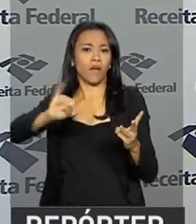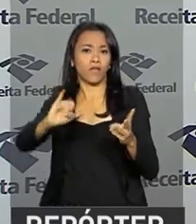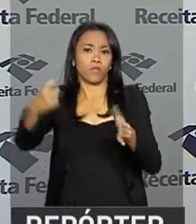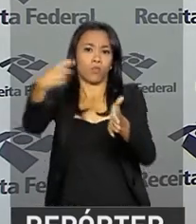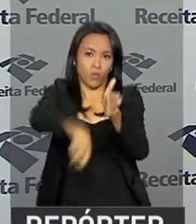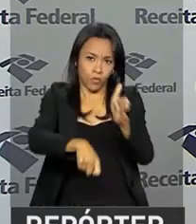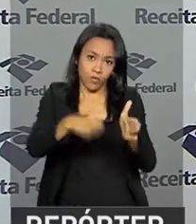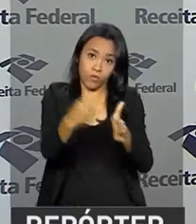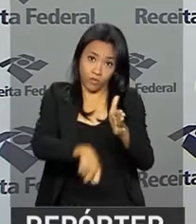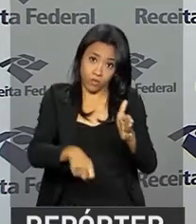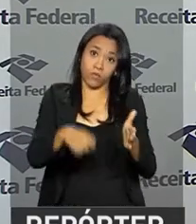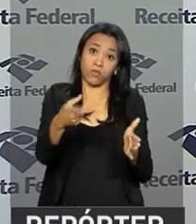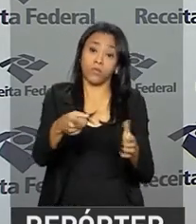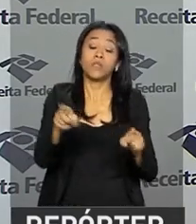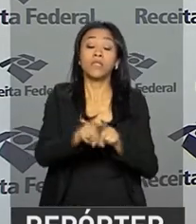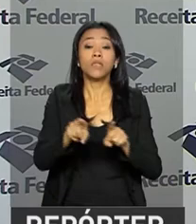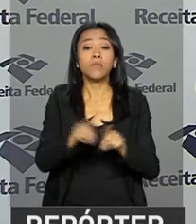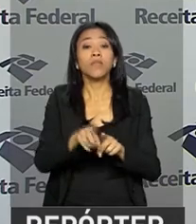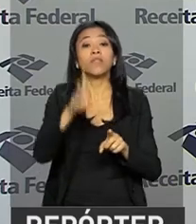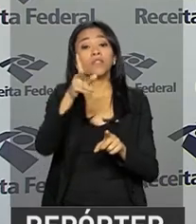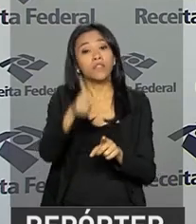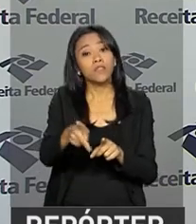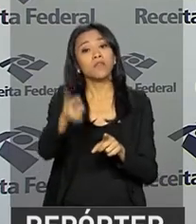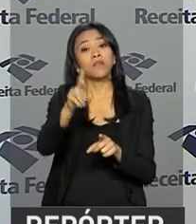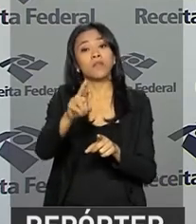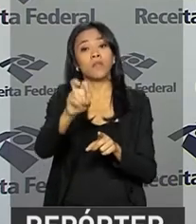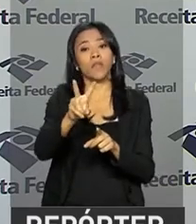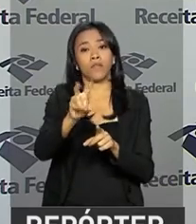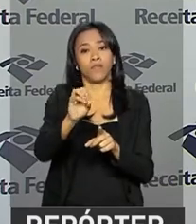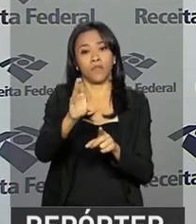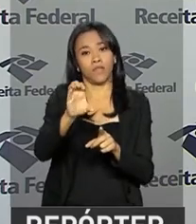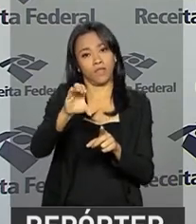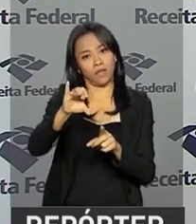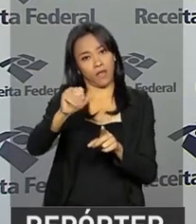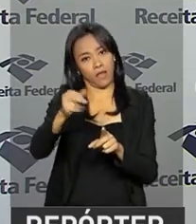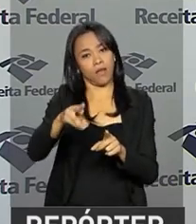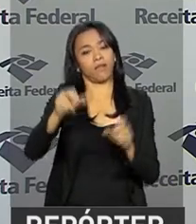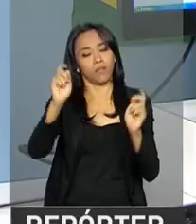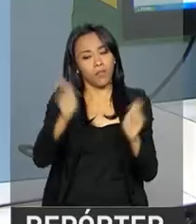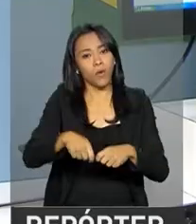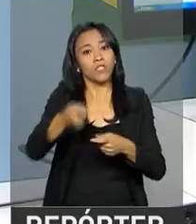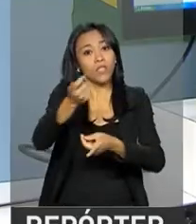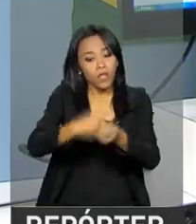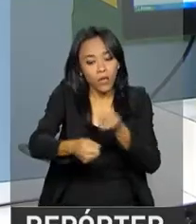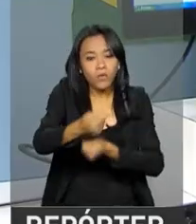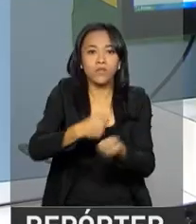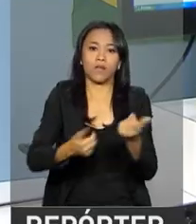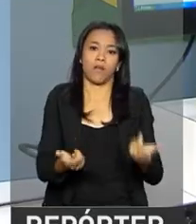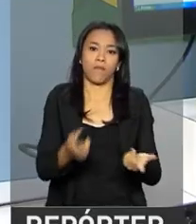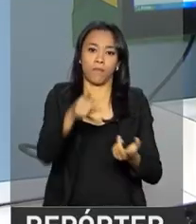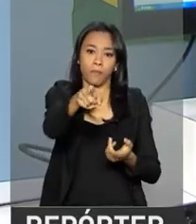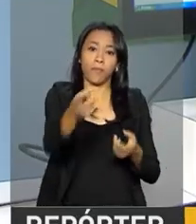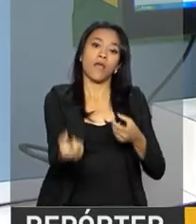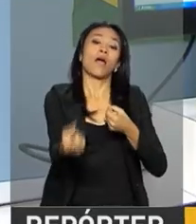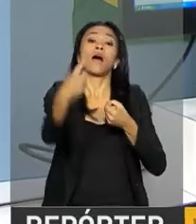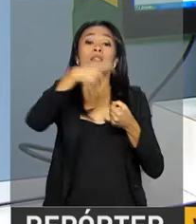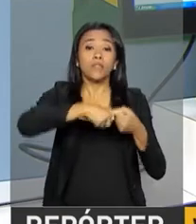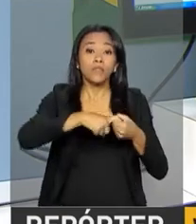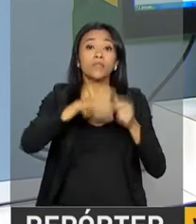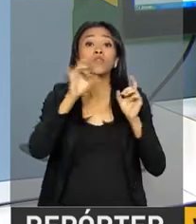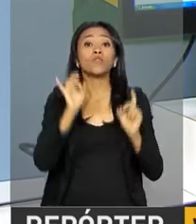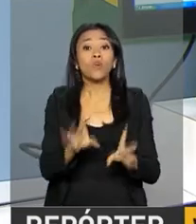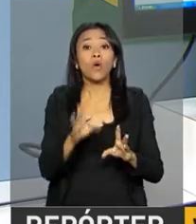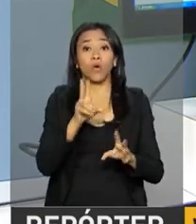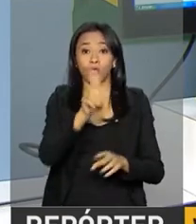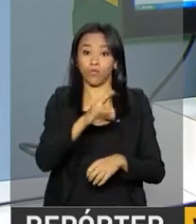30%, que são as dívidas previdenciárias, que também podem ser parceladas no âmbito do PERT. A adesão ao refinanciamento só pode ser feita por